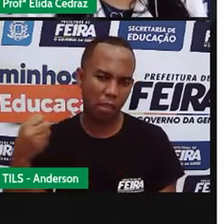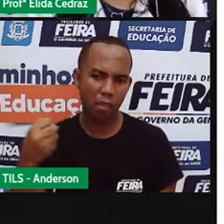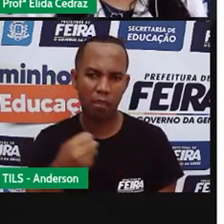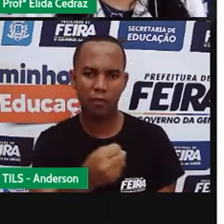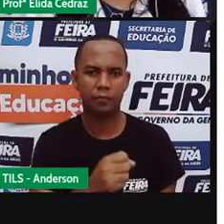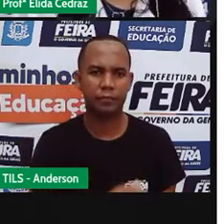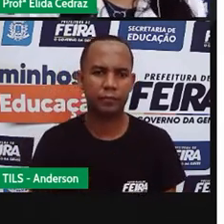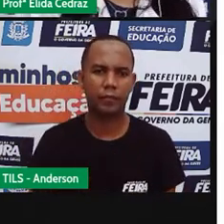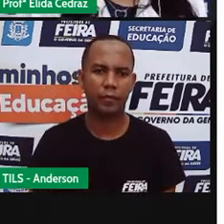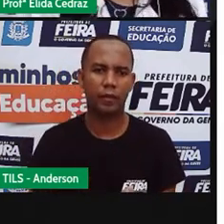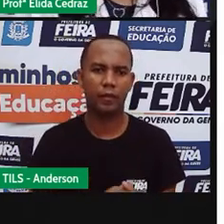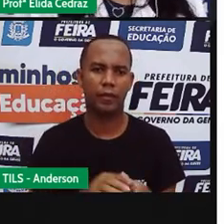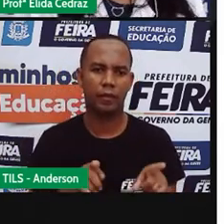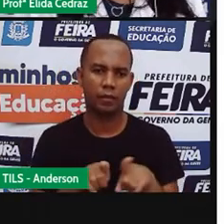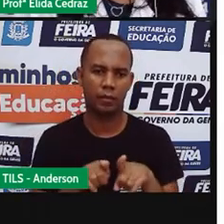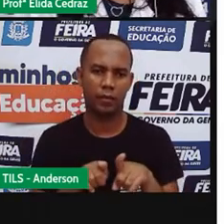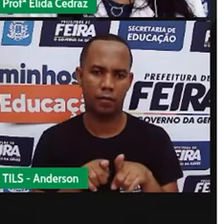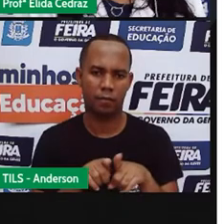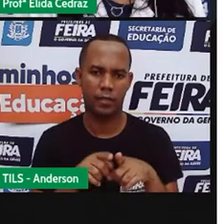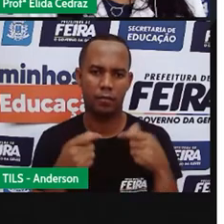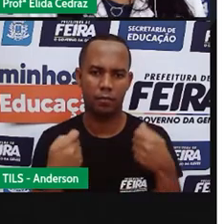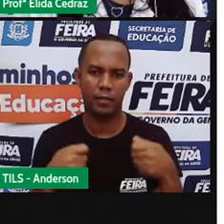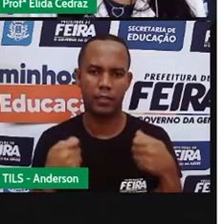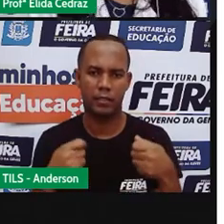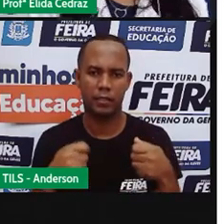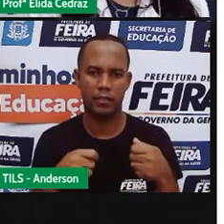necessita necessita de hipermeabilização.